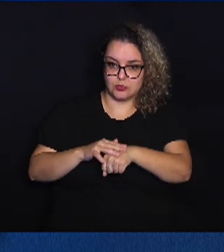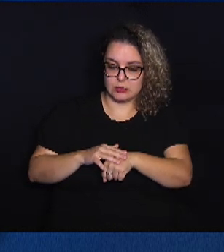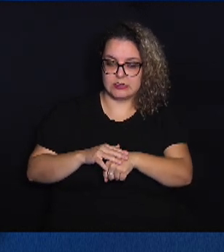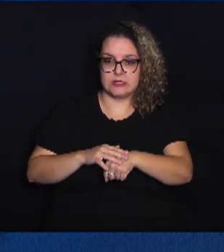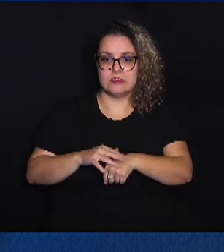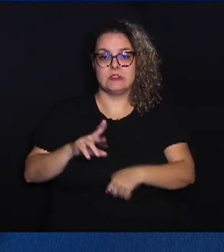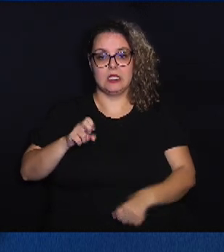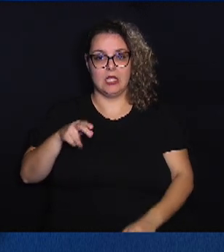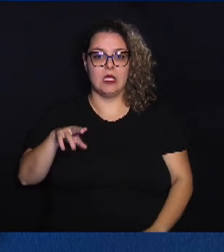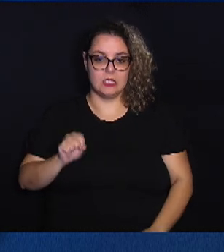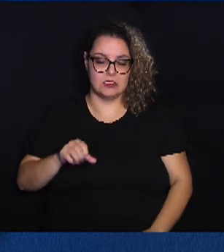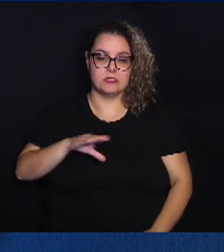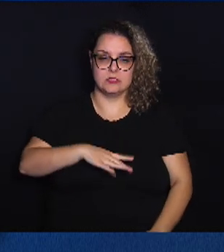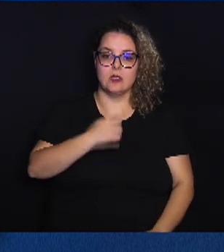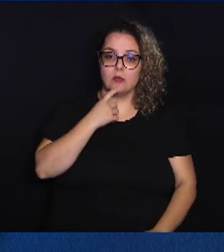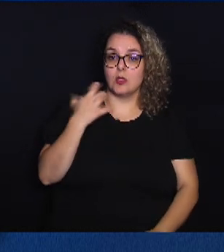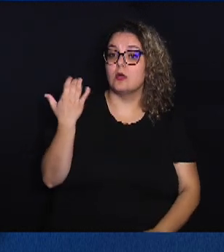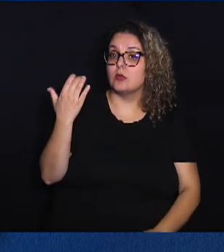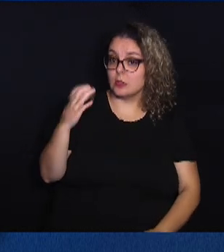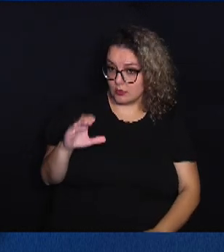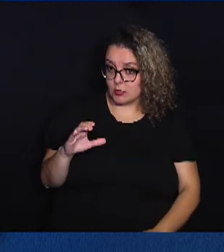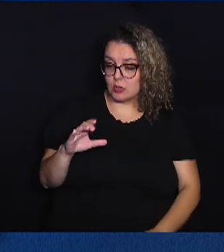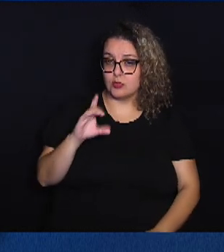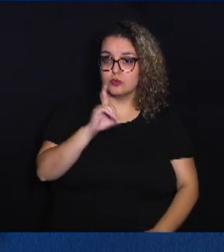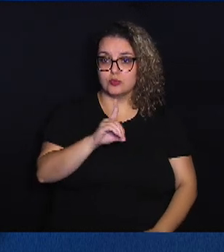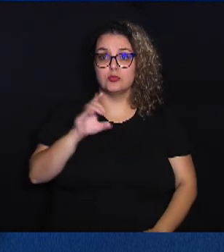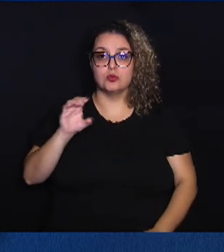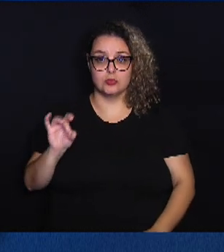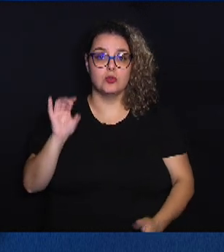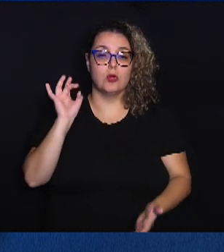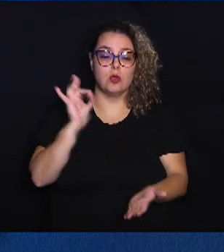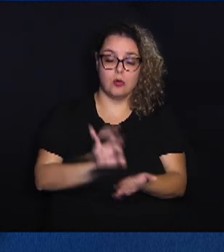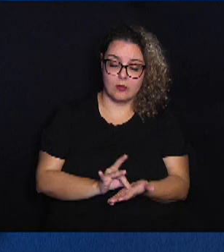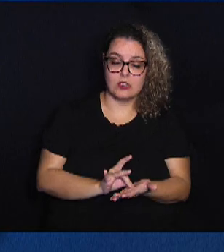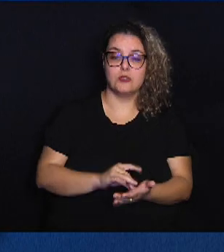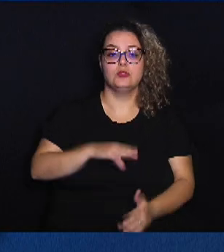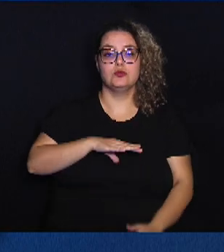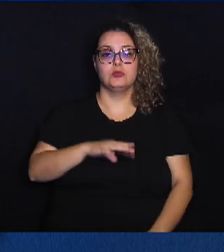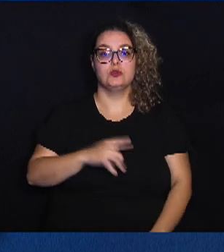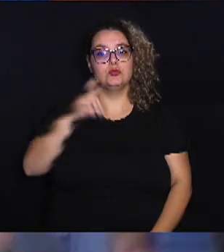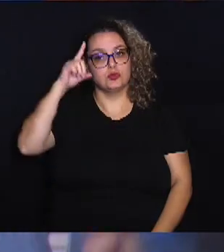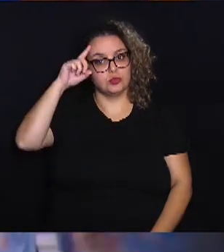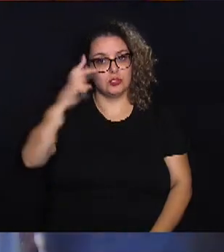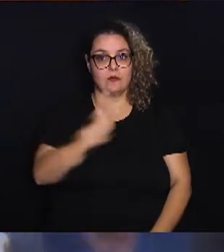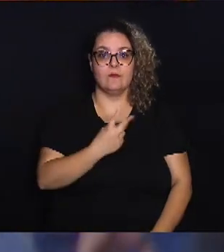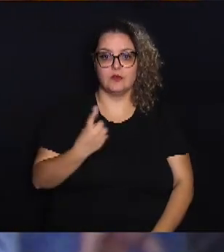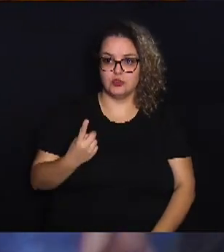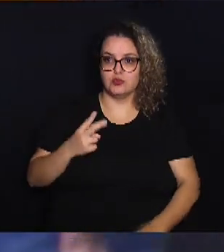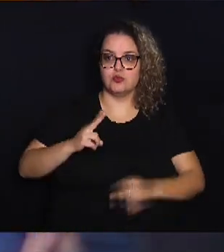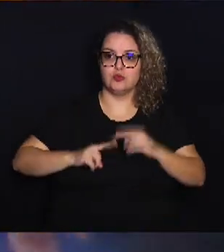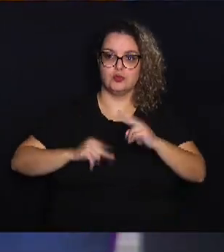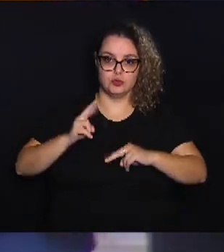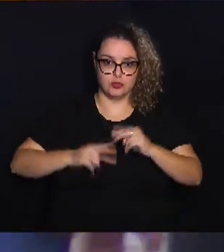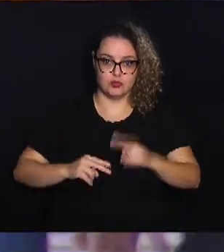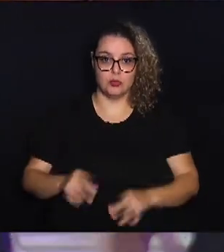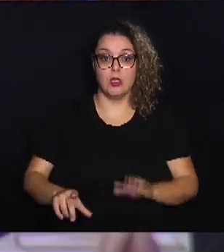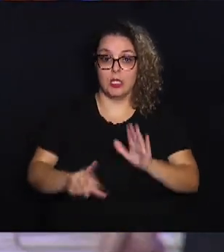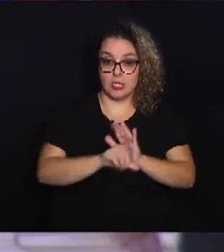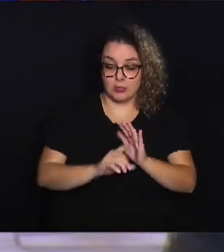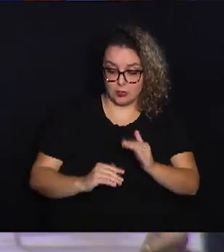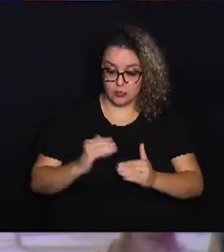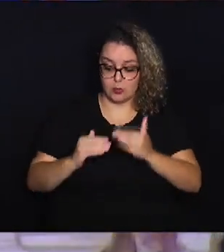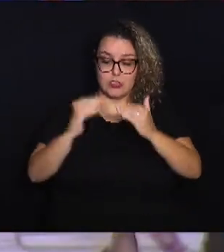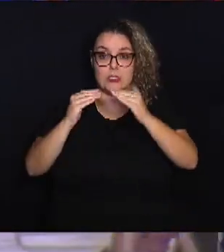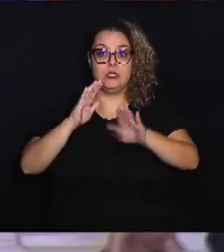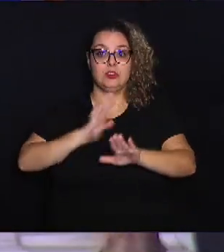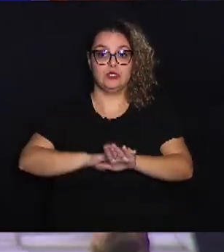em Campinas, foi publicada no Diário Oficial do Município do dia 21 de junho. A lei prevê o desenvolvimento de